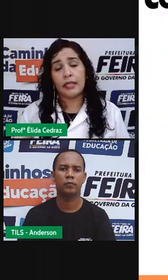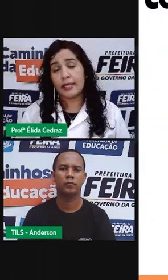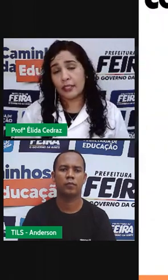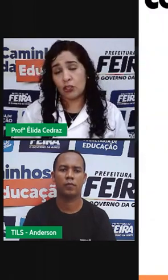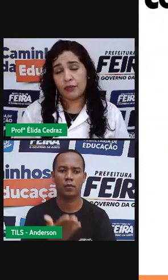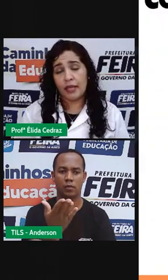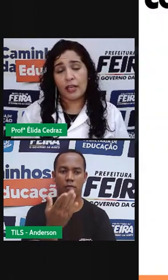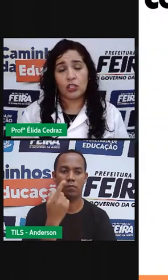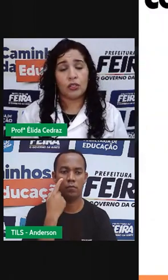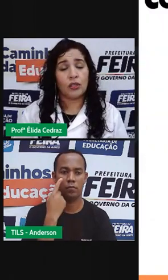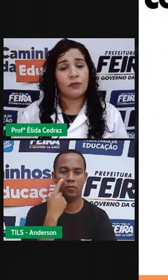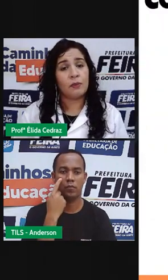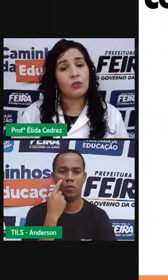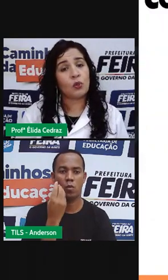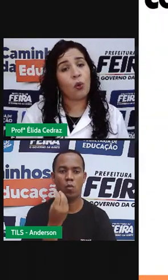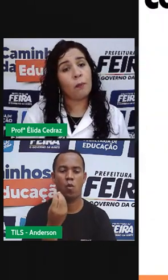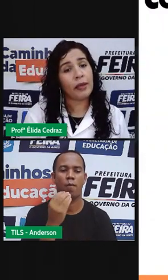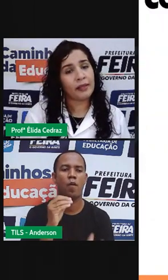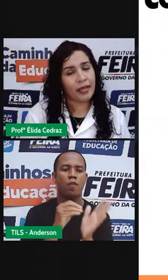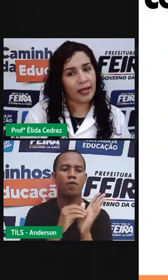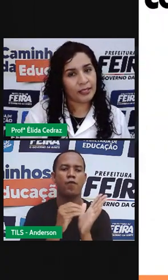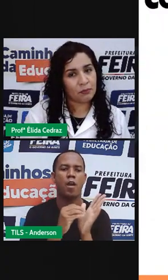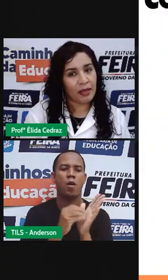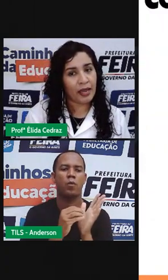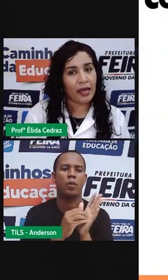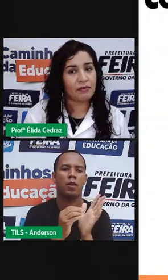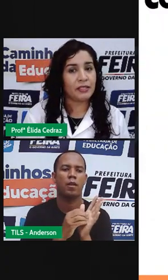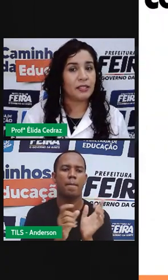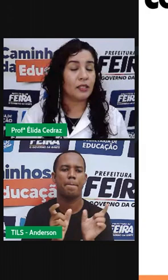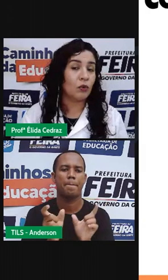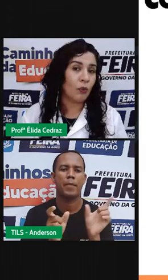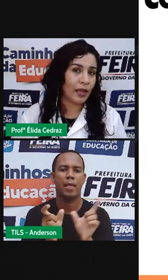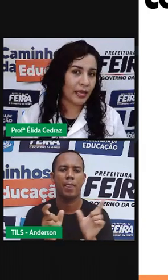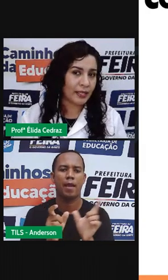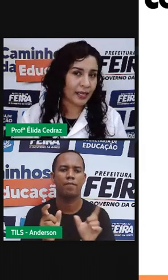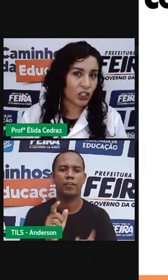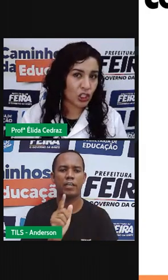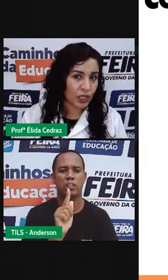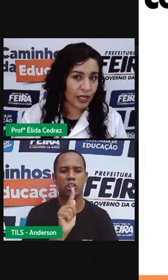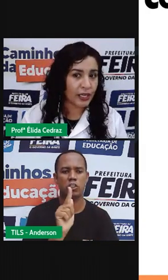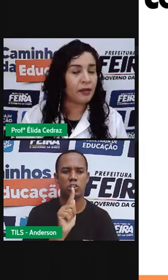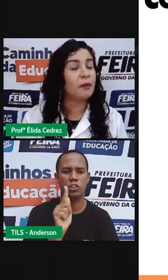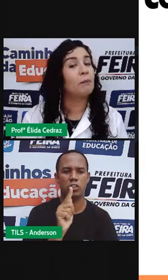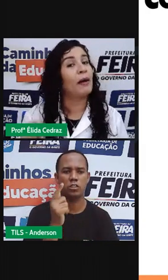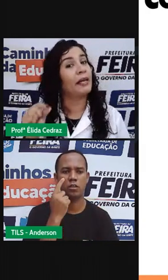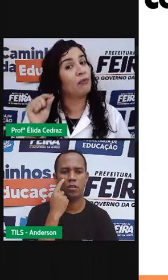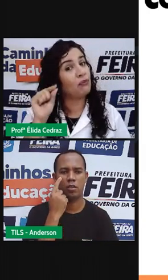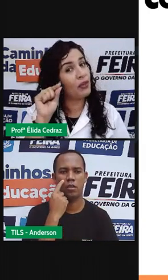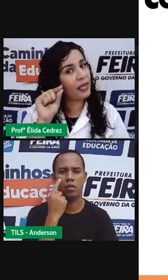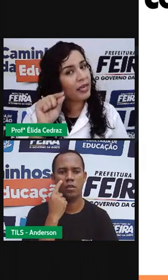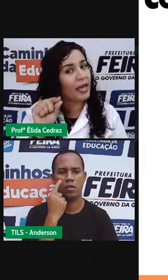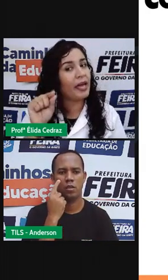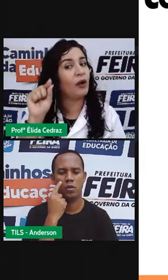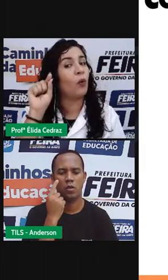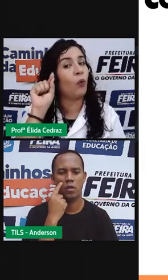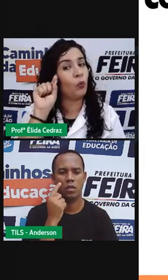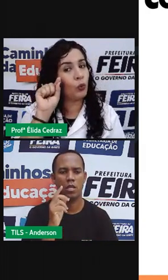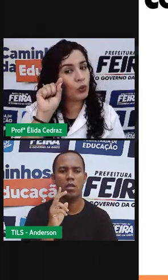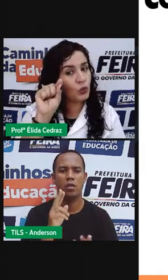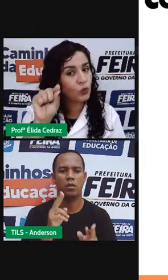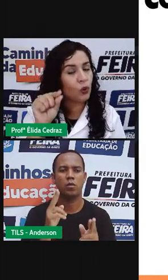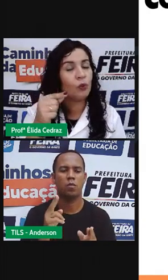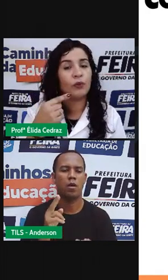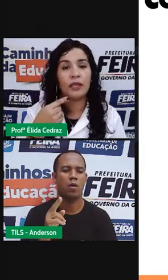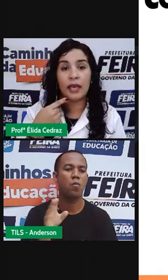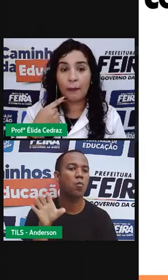Nessa atividade, nós vamos completar as palavras com a letra G para ficar com